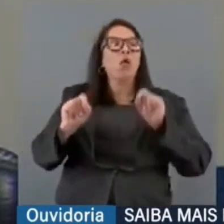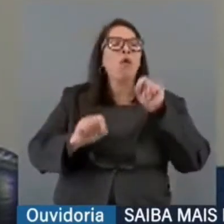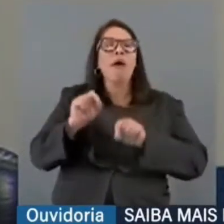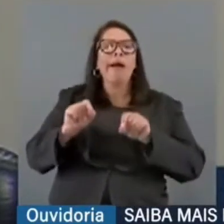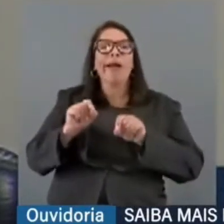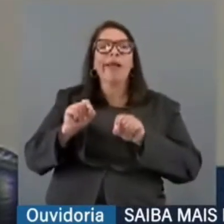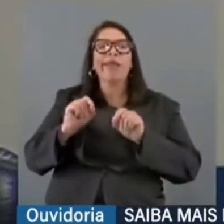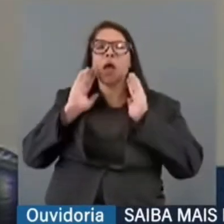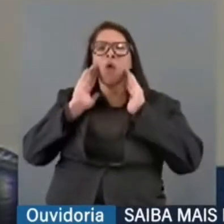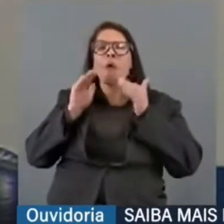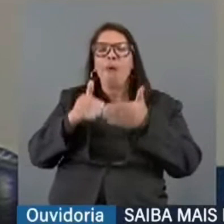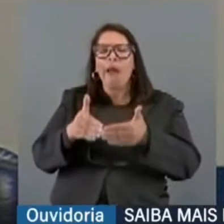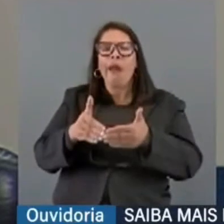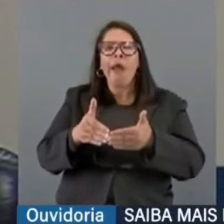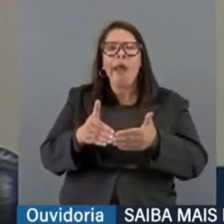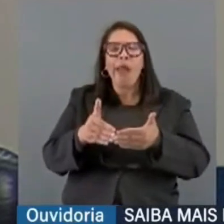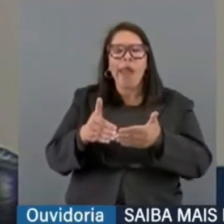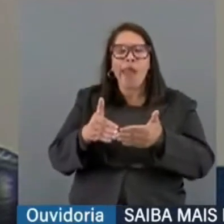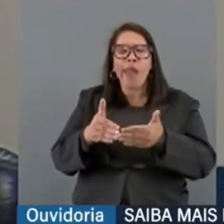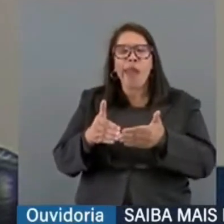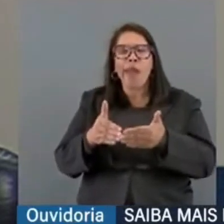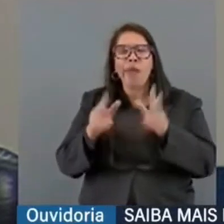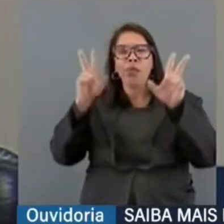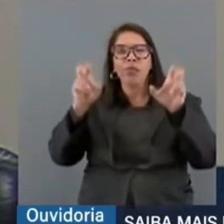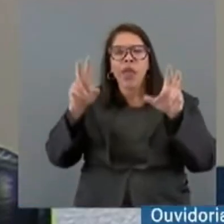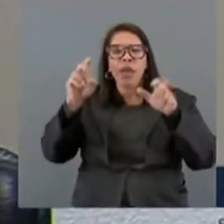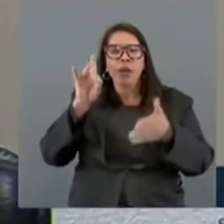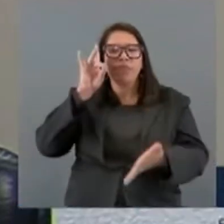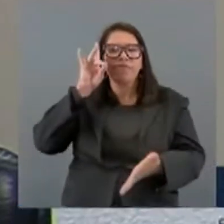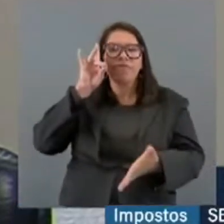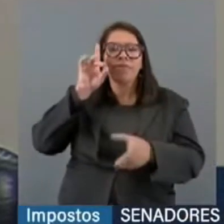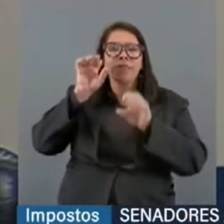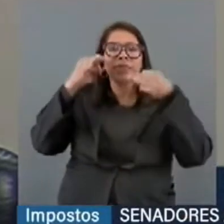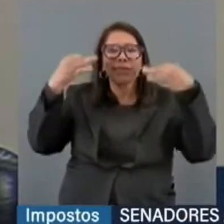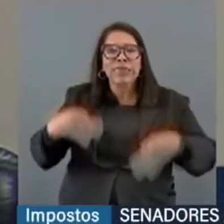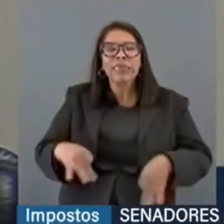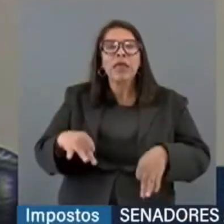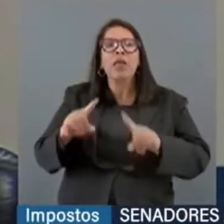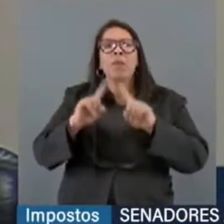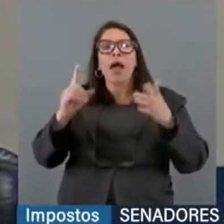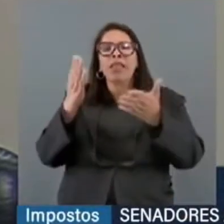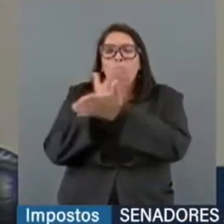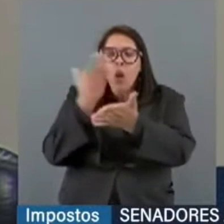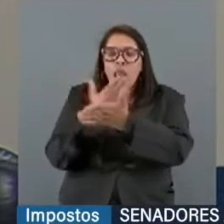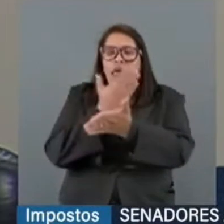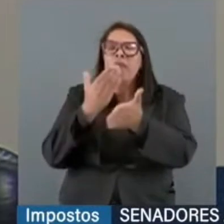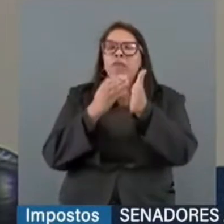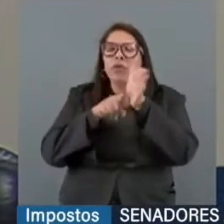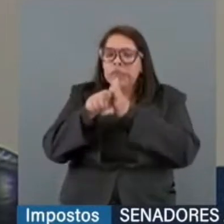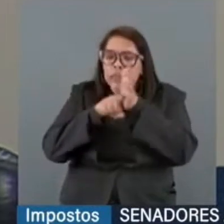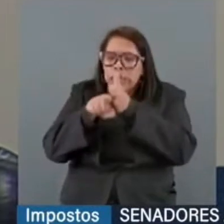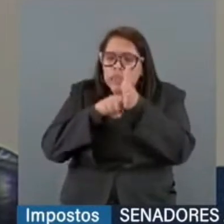na essência, um livro que trata de um caso concreto, mas sim um livro que buscou,